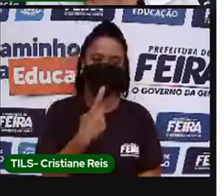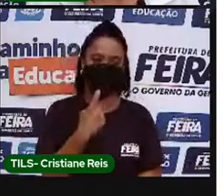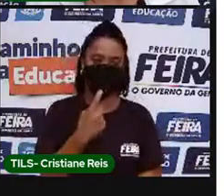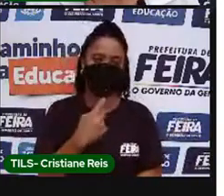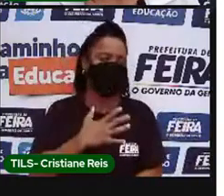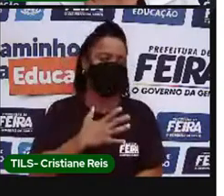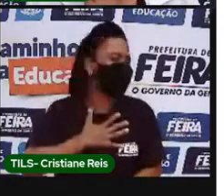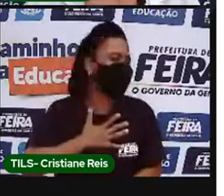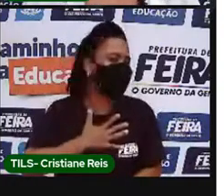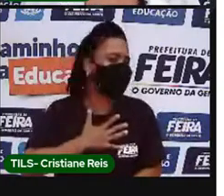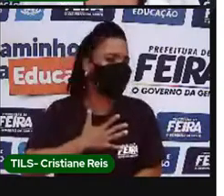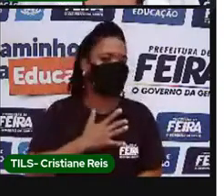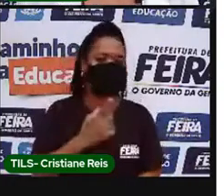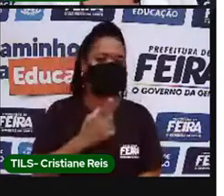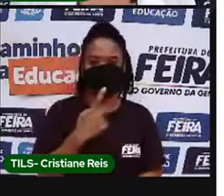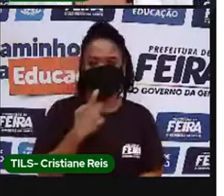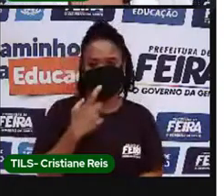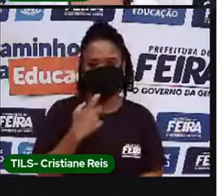vermelha.